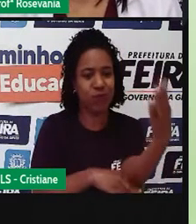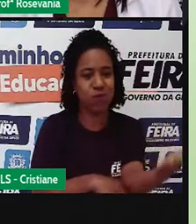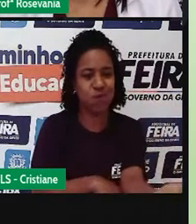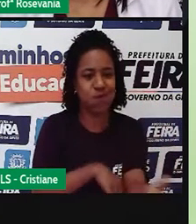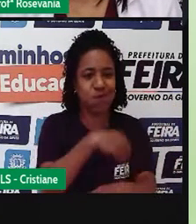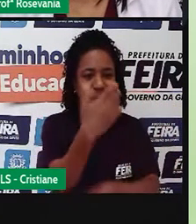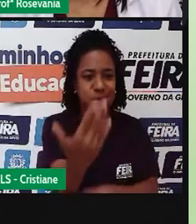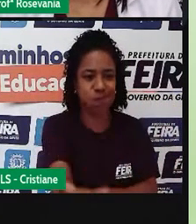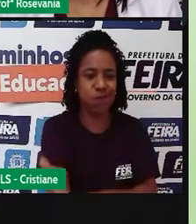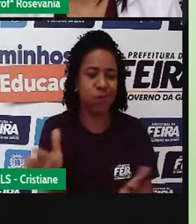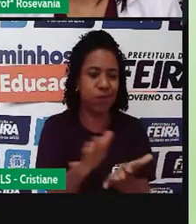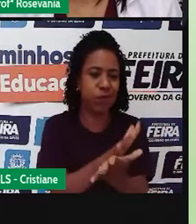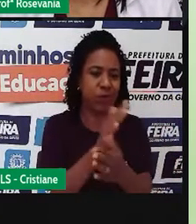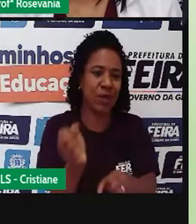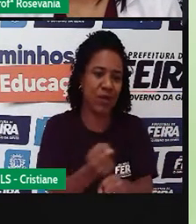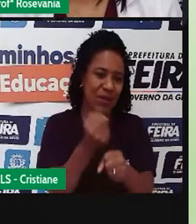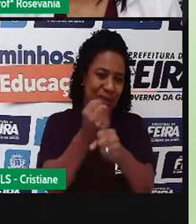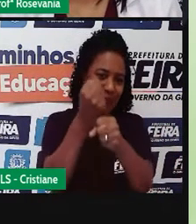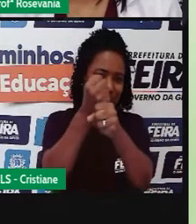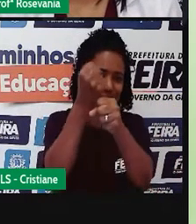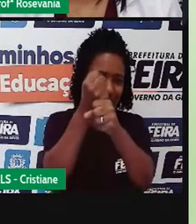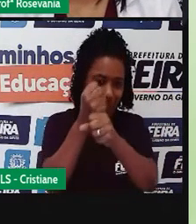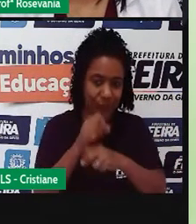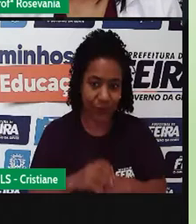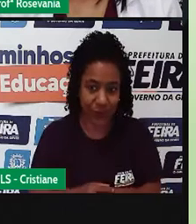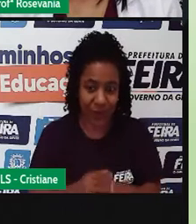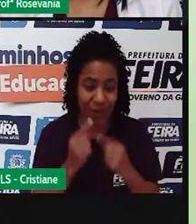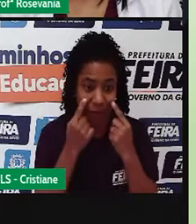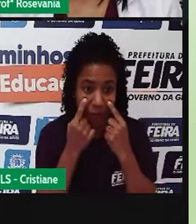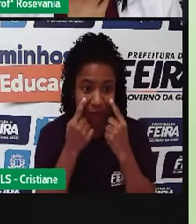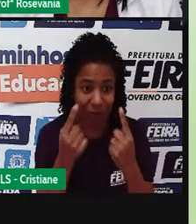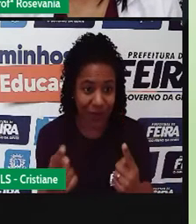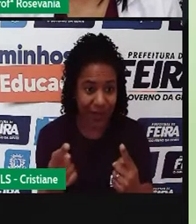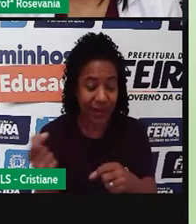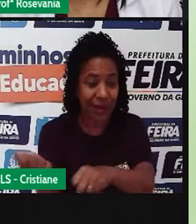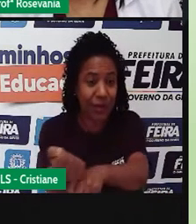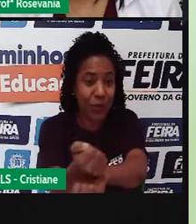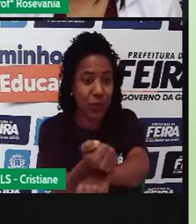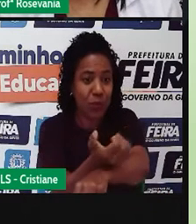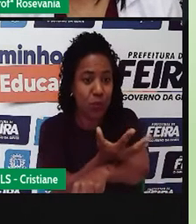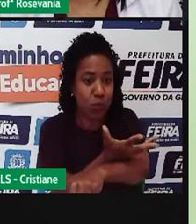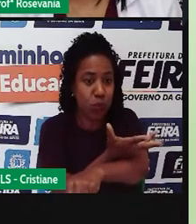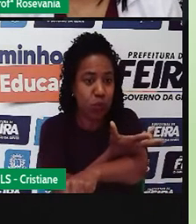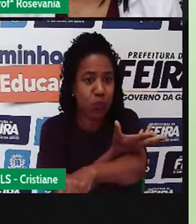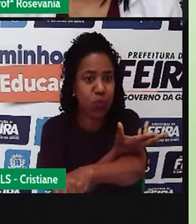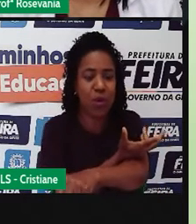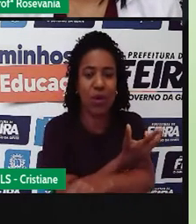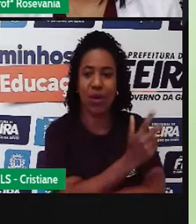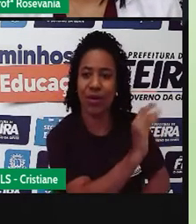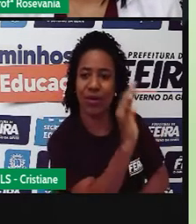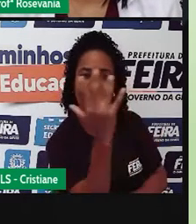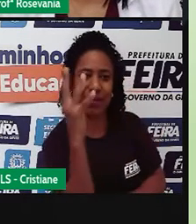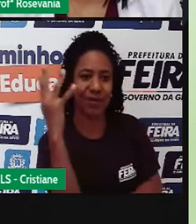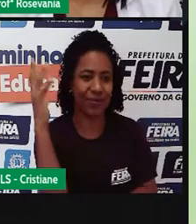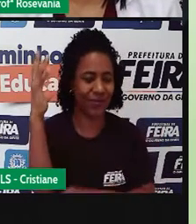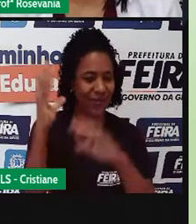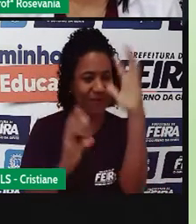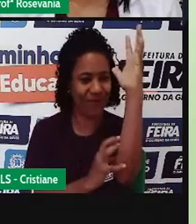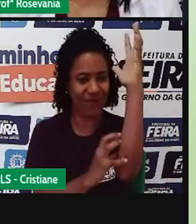e aqui vocês vão observar muitas plantas, né, que vivem, né, nos caules dessas